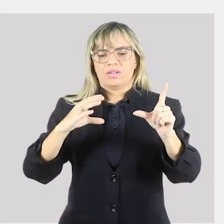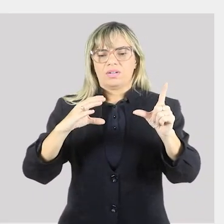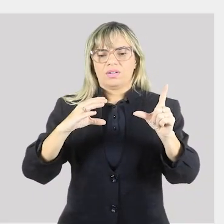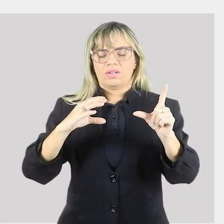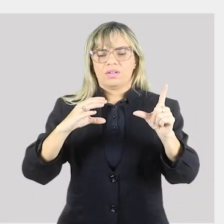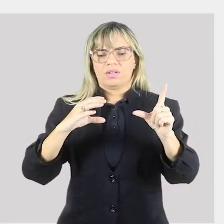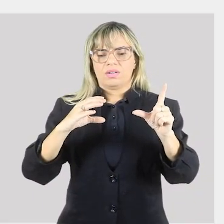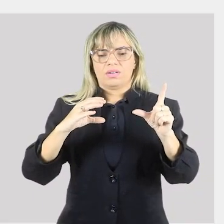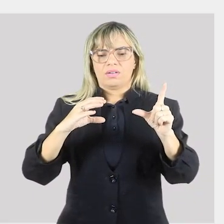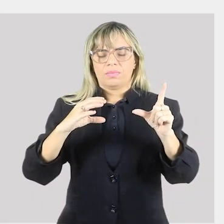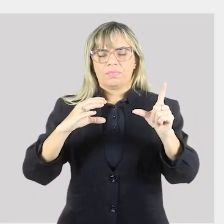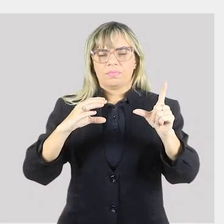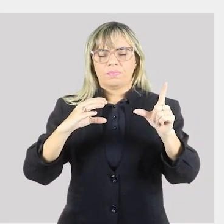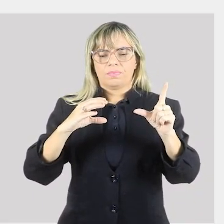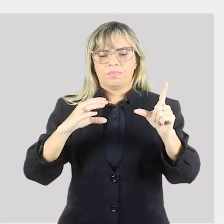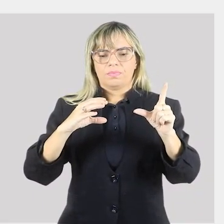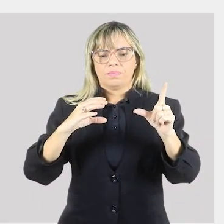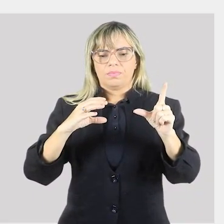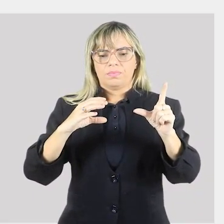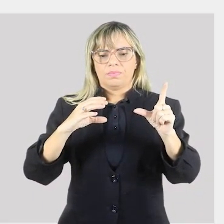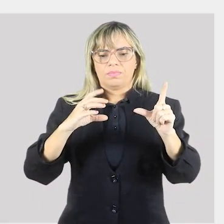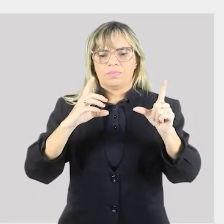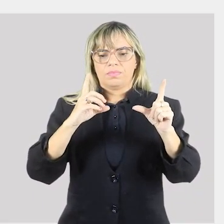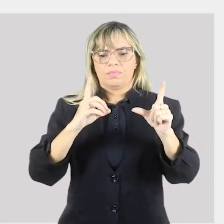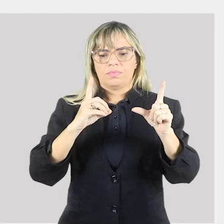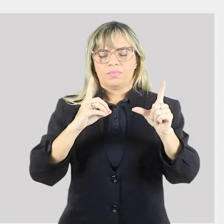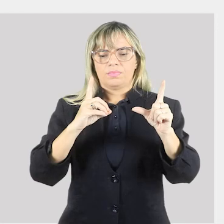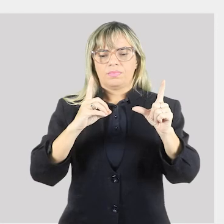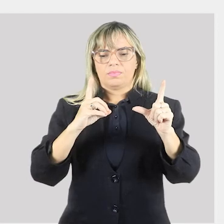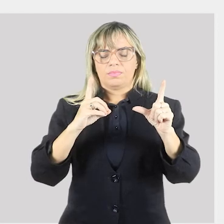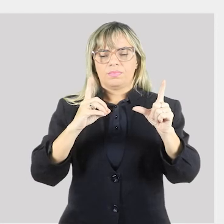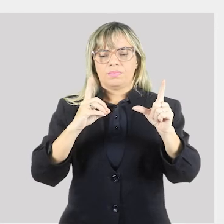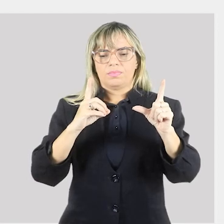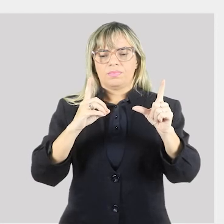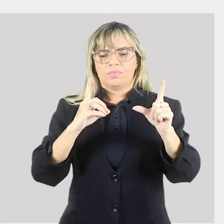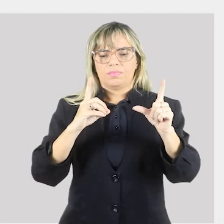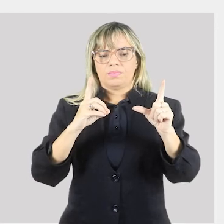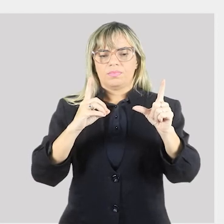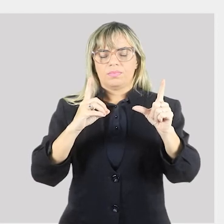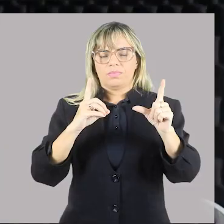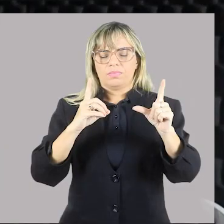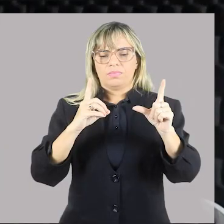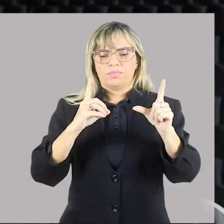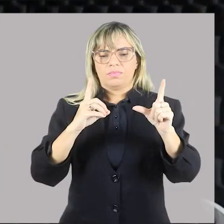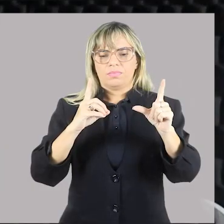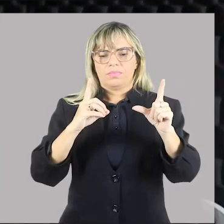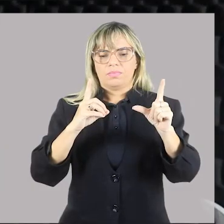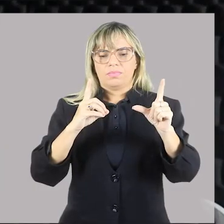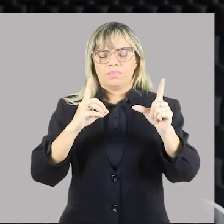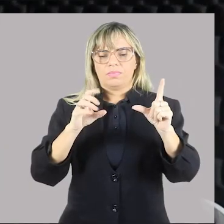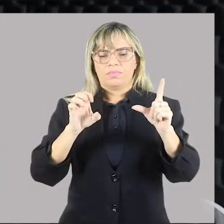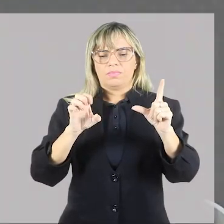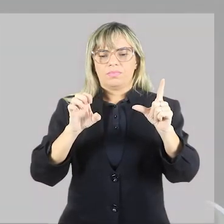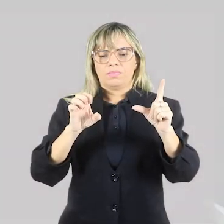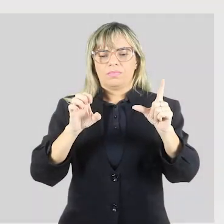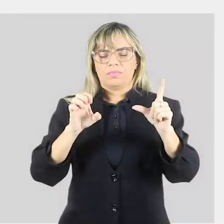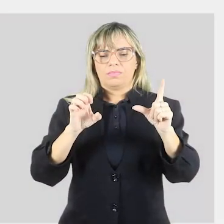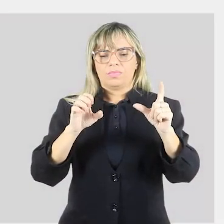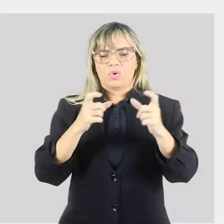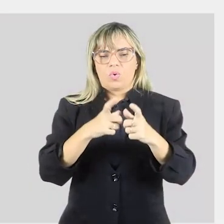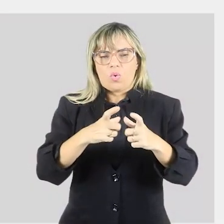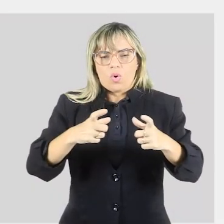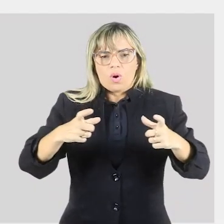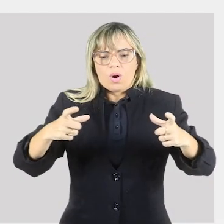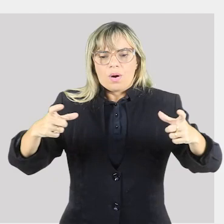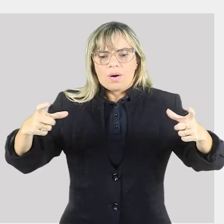da formação acadêmica? não. Estagnação das manifestações artísticas? Senhores, só nos resta a letra